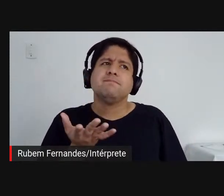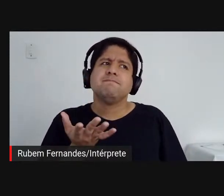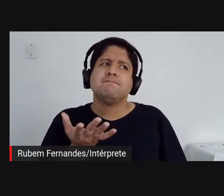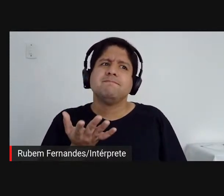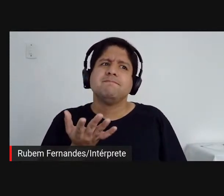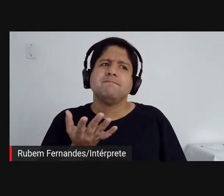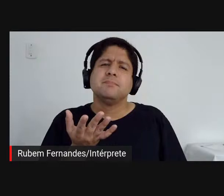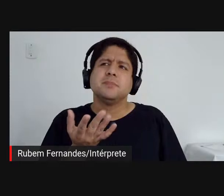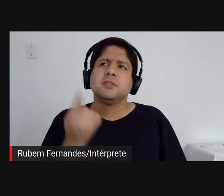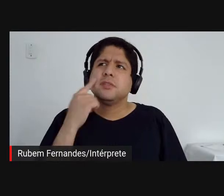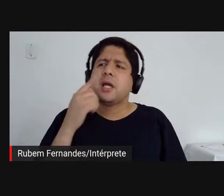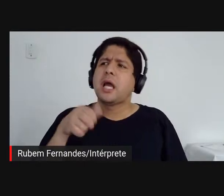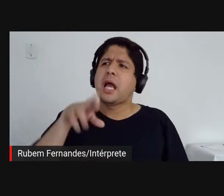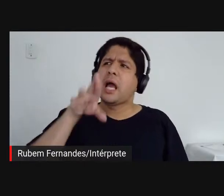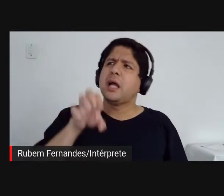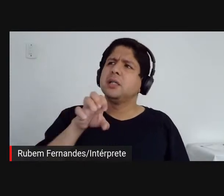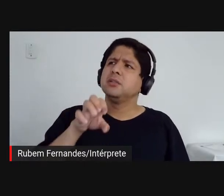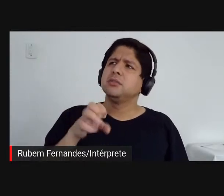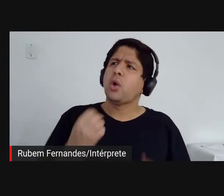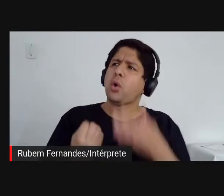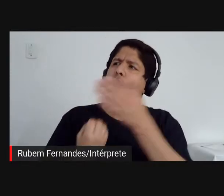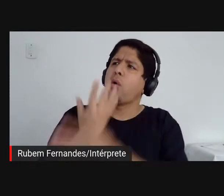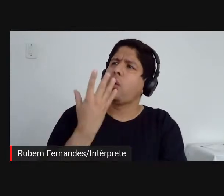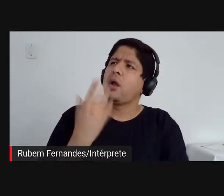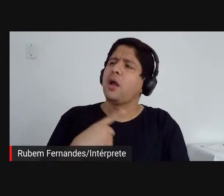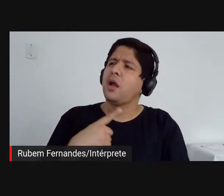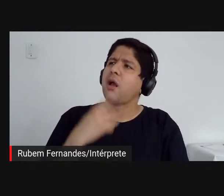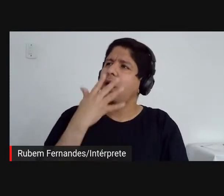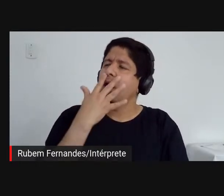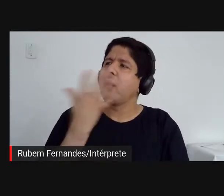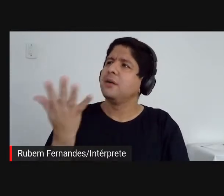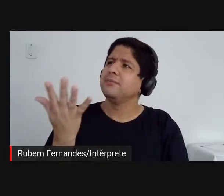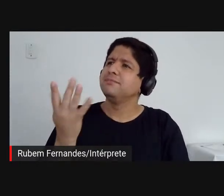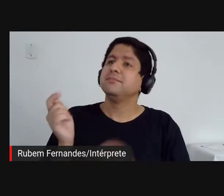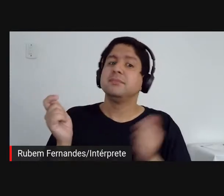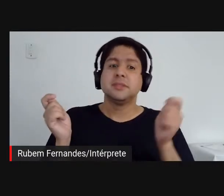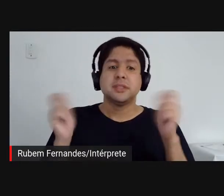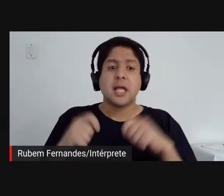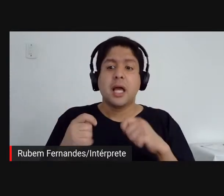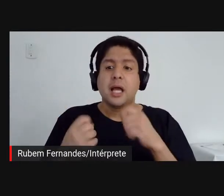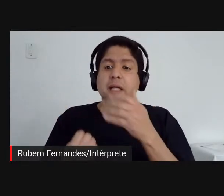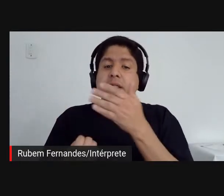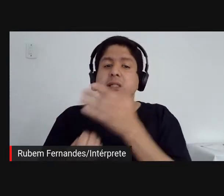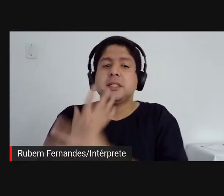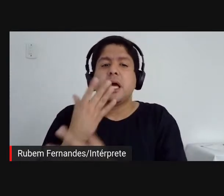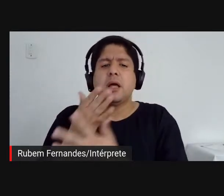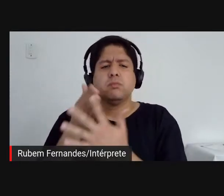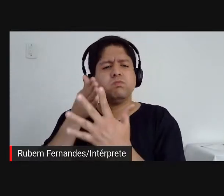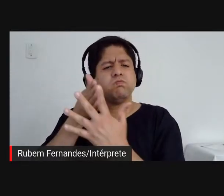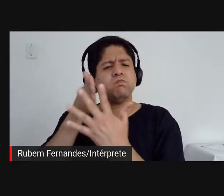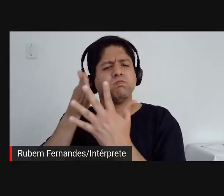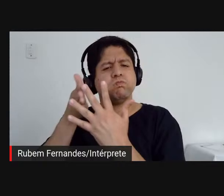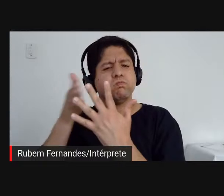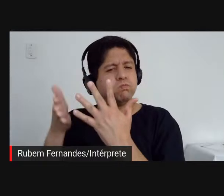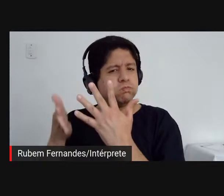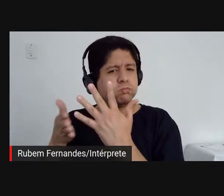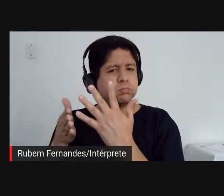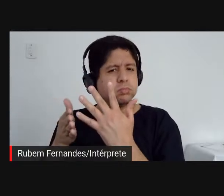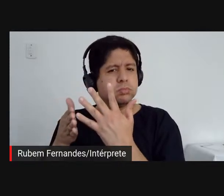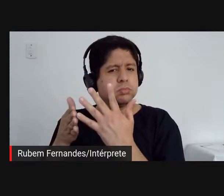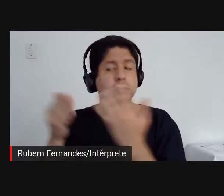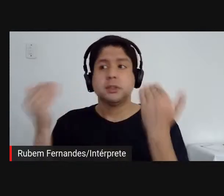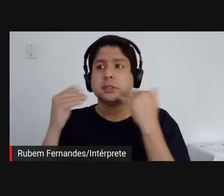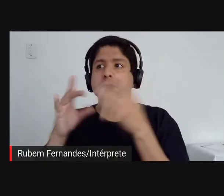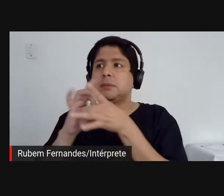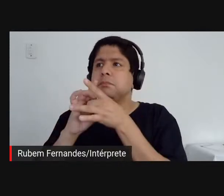obra de arte como uma possibilidade de criação de brechas, de permissão para